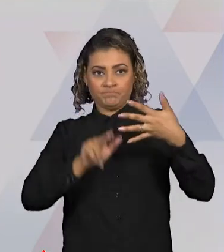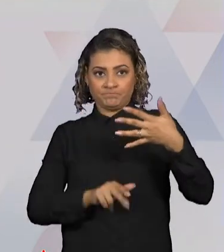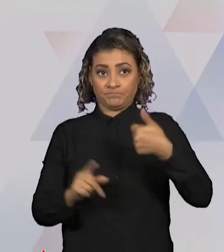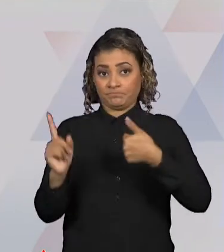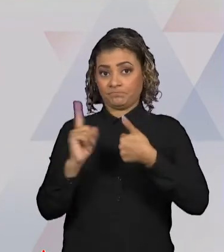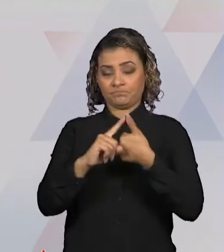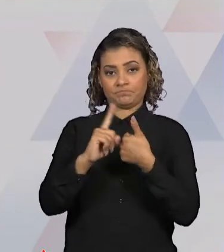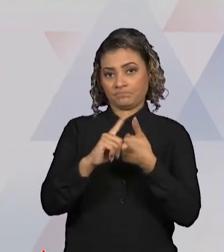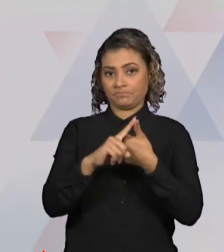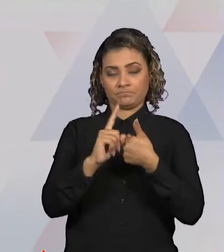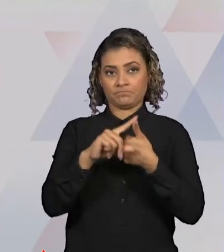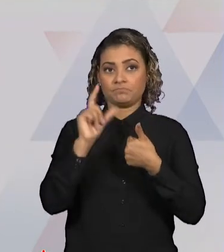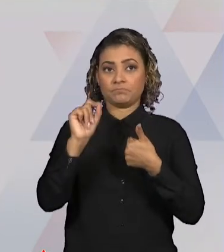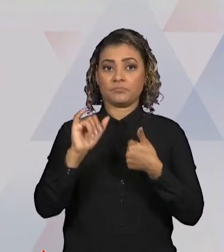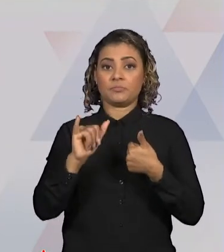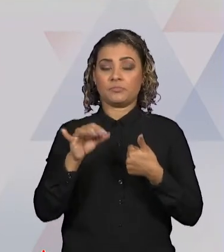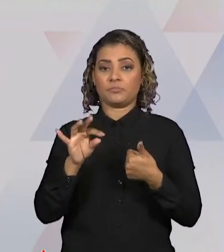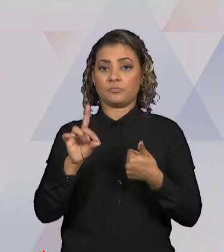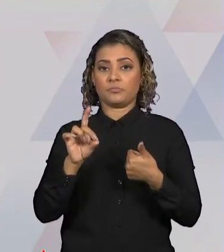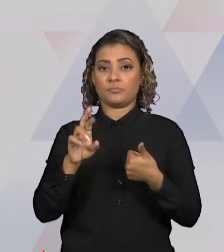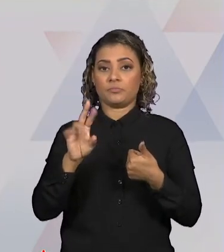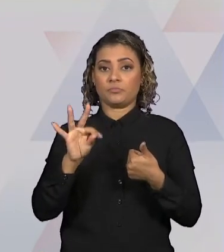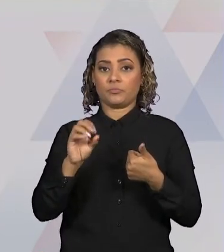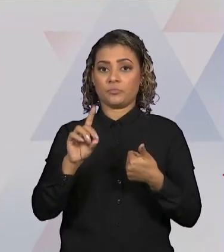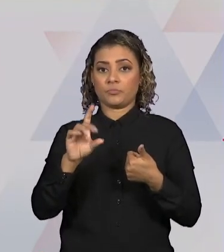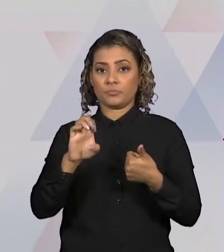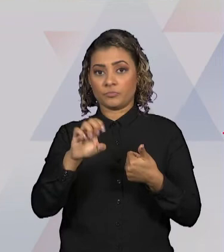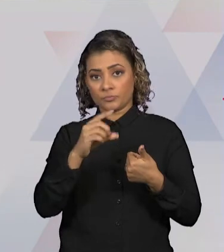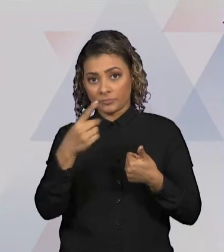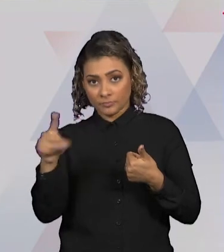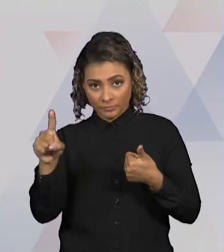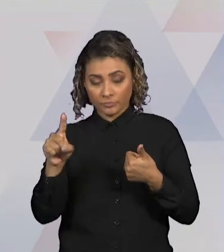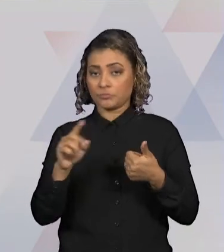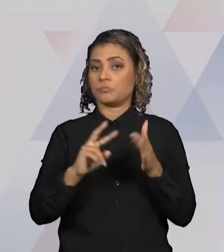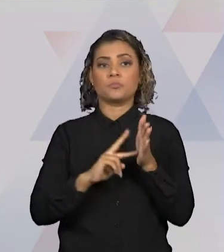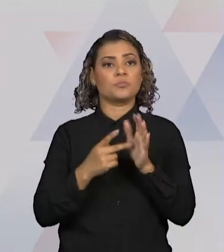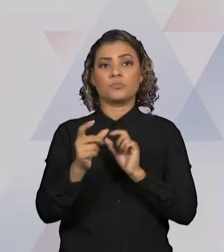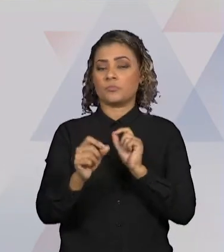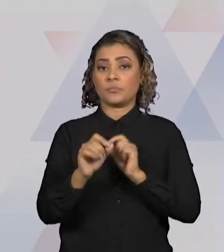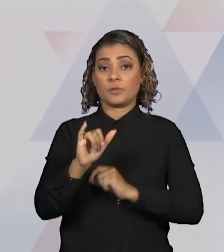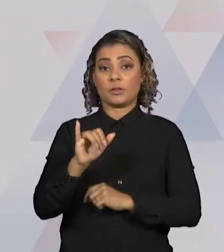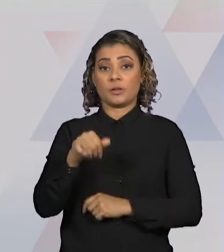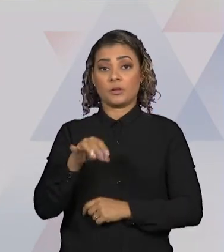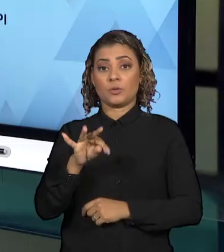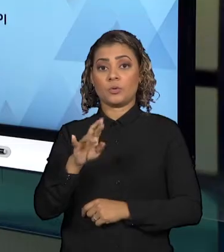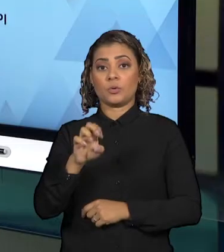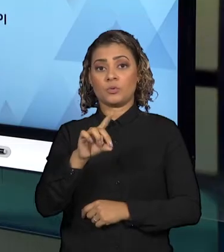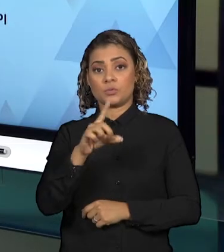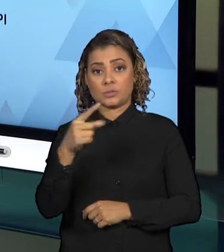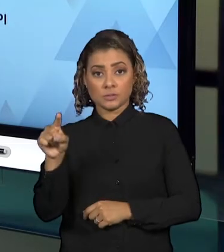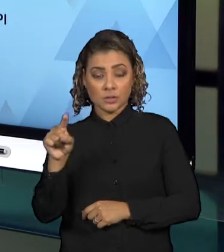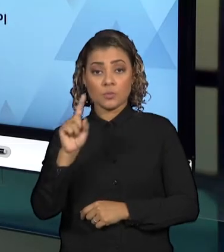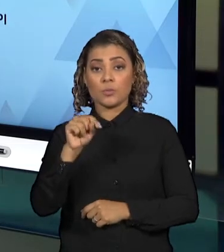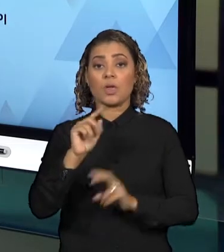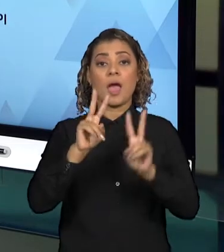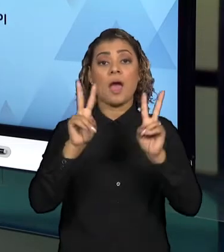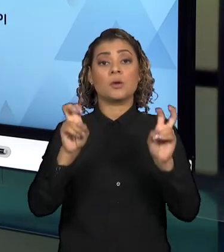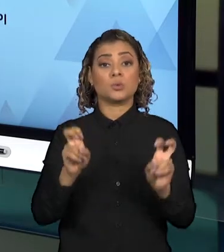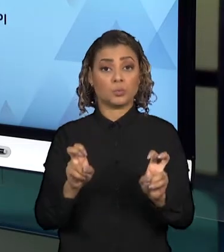delas é a introdução. Você introduz o assunto